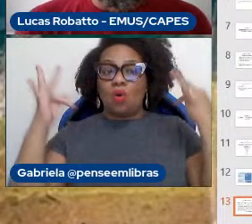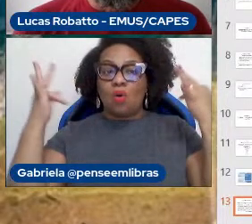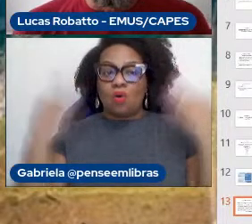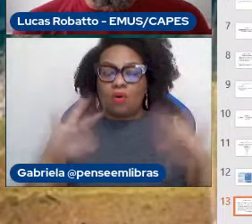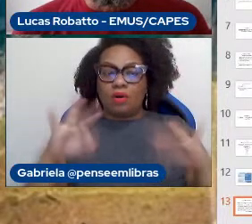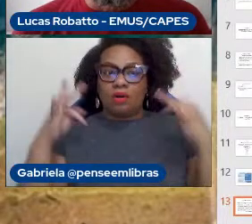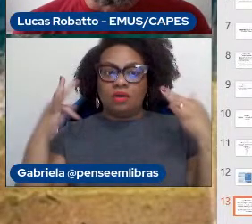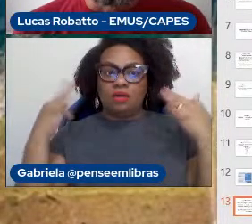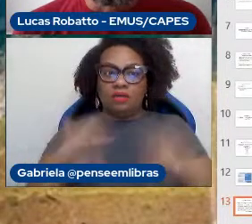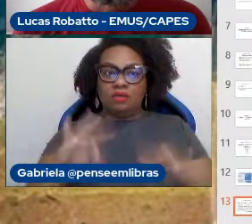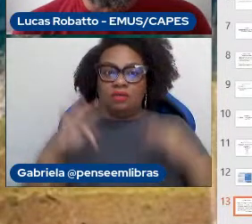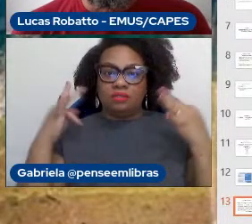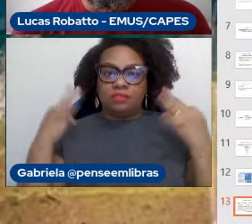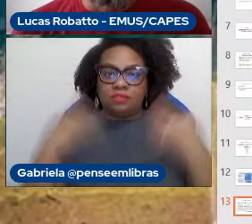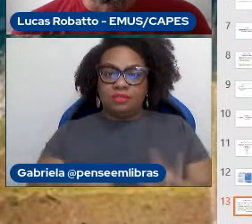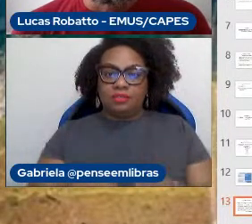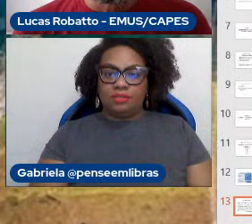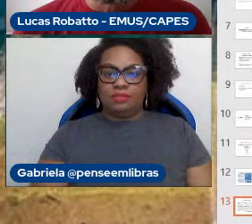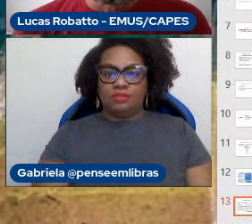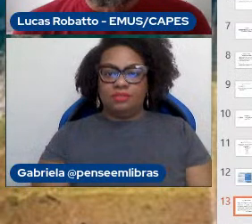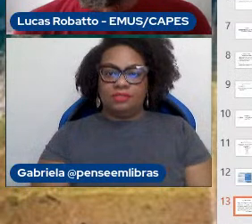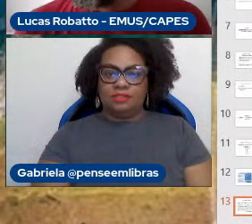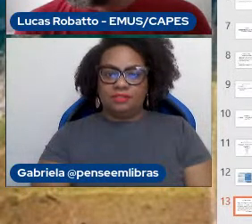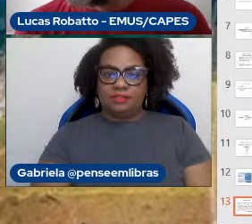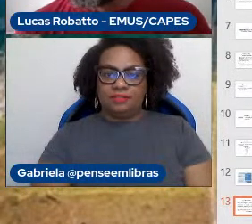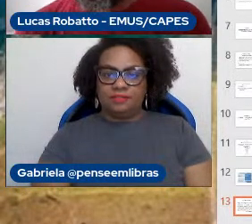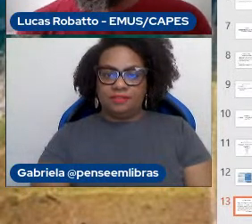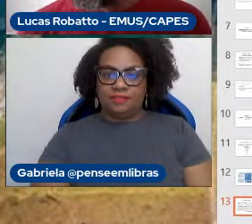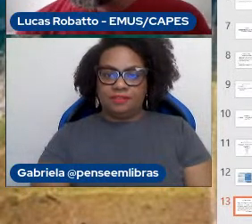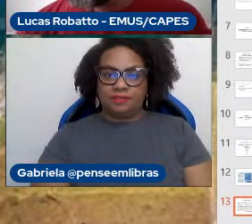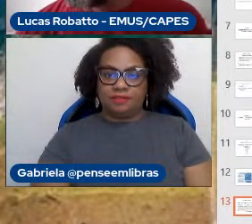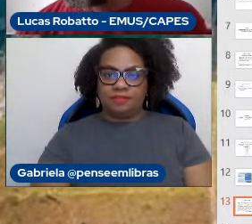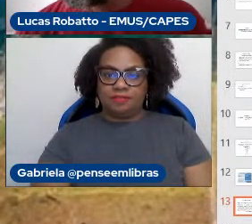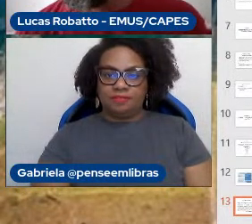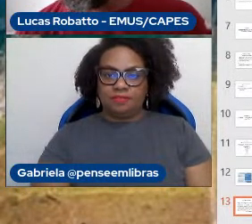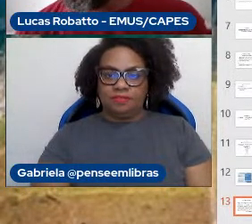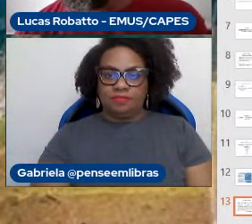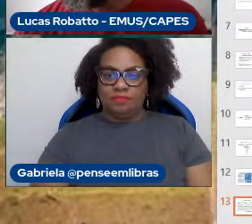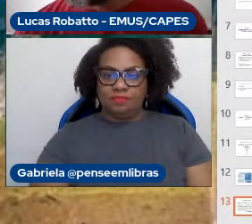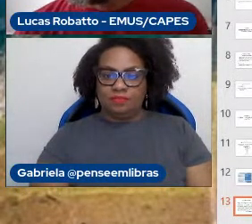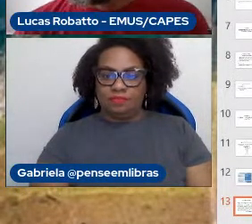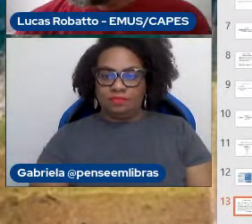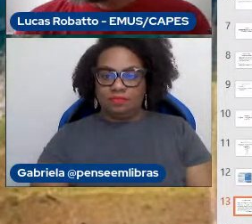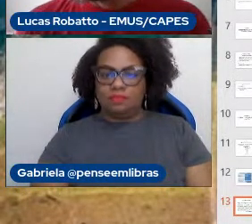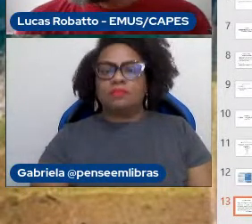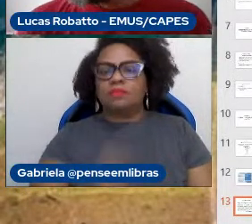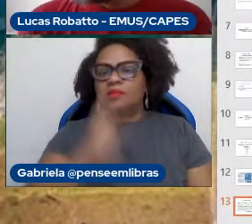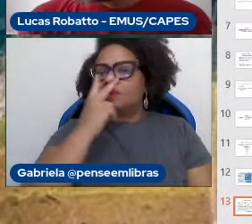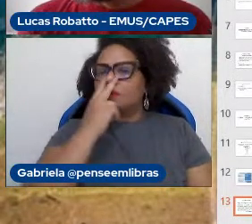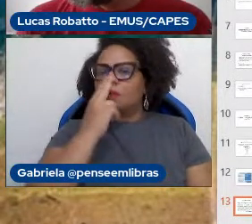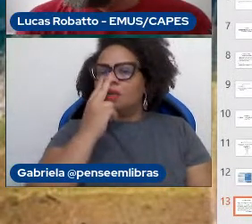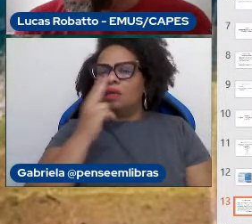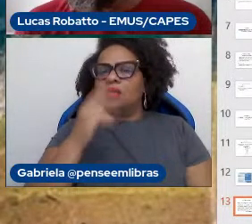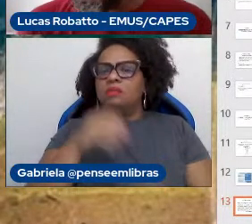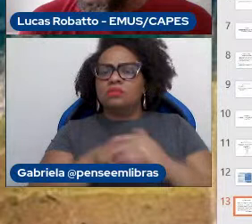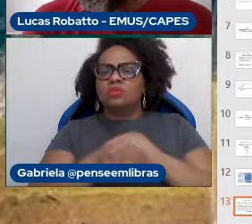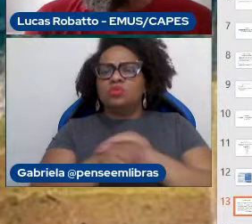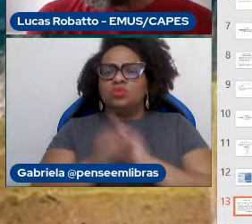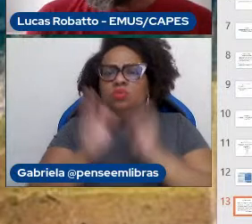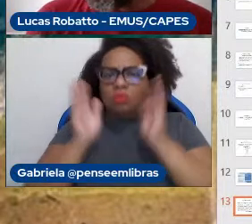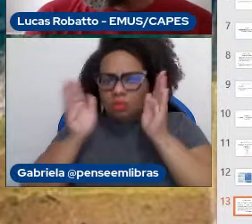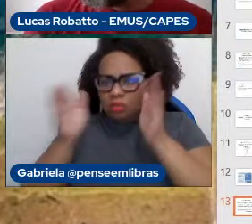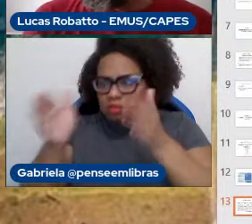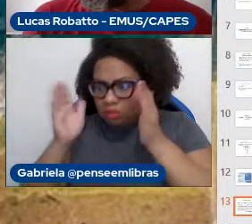Aqui tem uma citação, a cultura de dedicação sem limites implica o